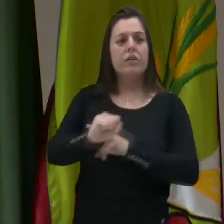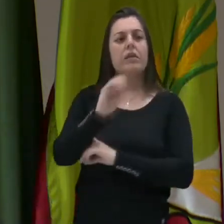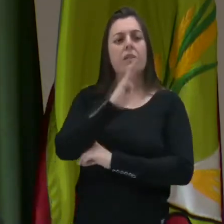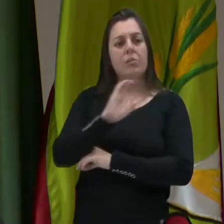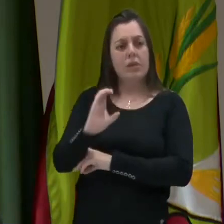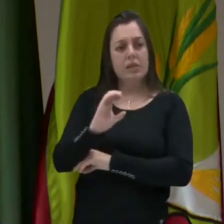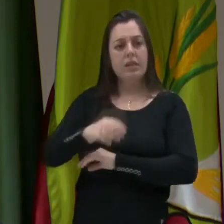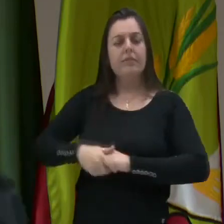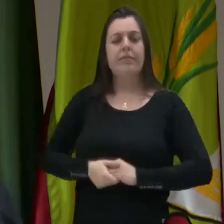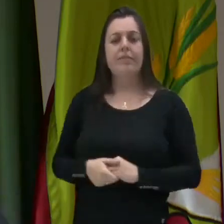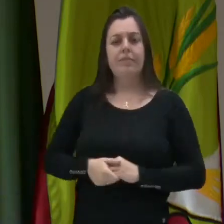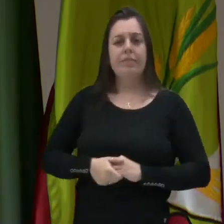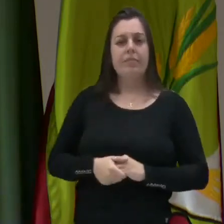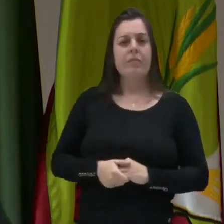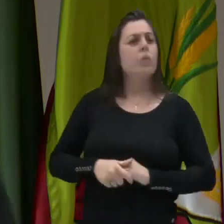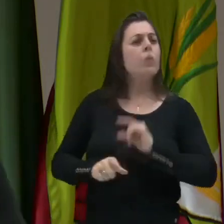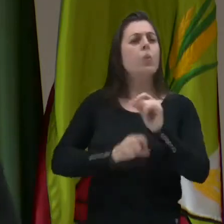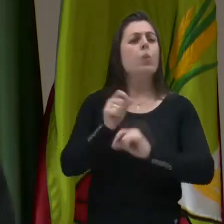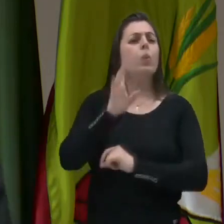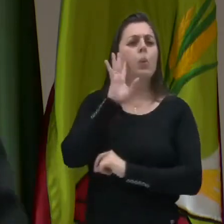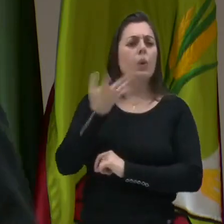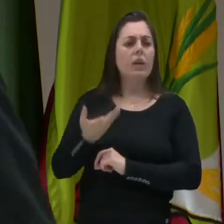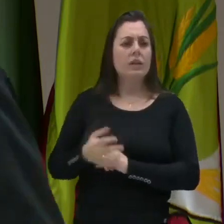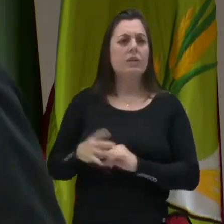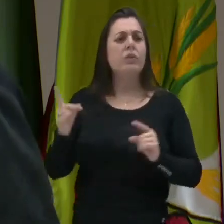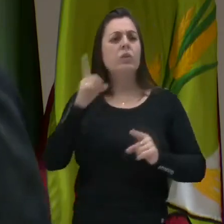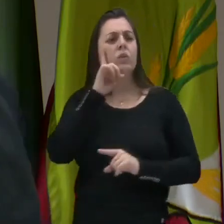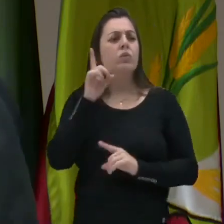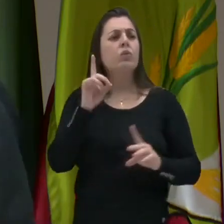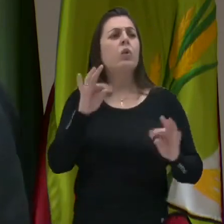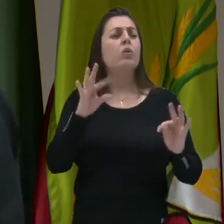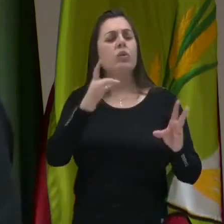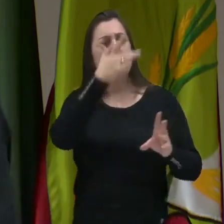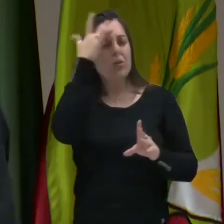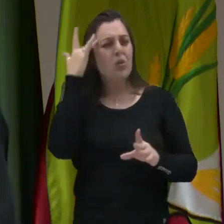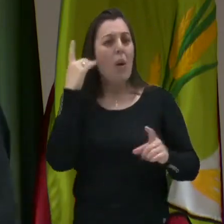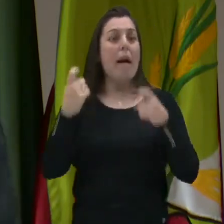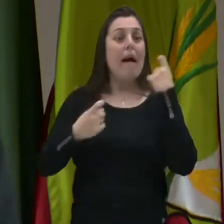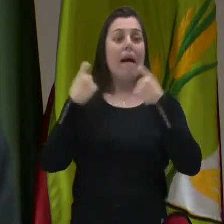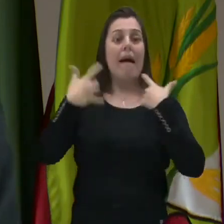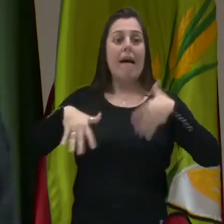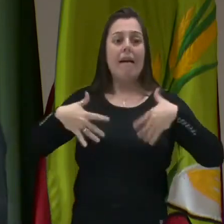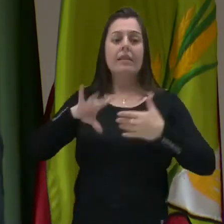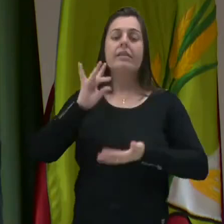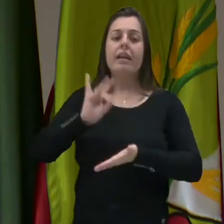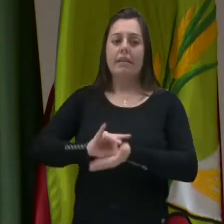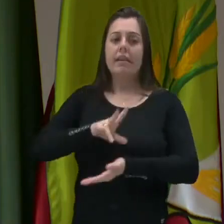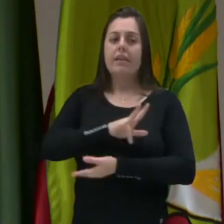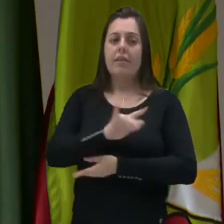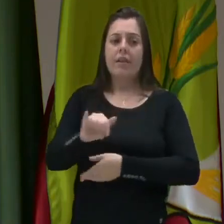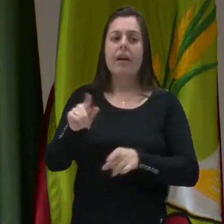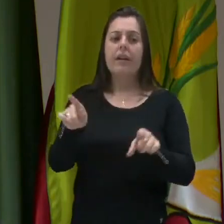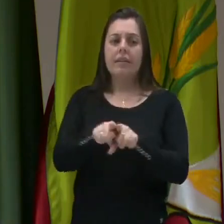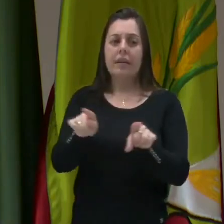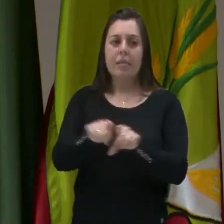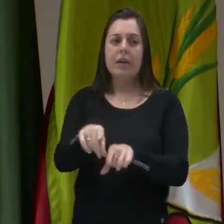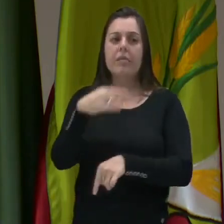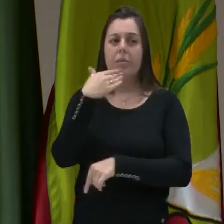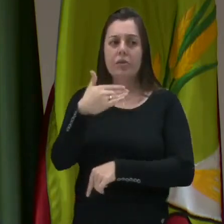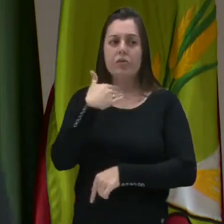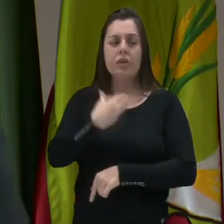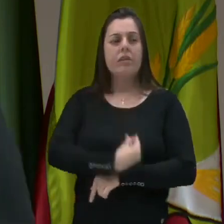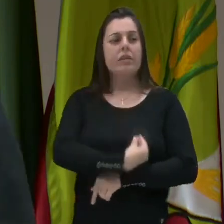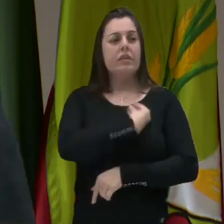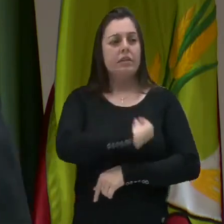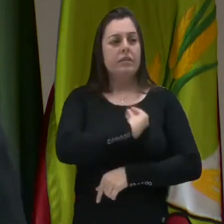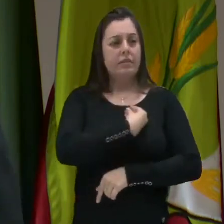Camoril o que está acontecendo. Está todo mundo, sim, apavorado. E, com certeza, já iremos aí também solicitar a